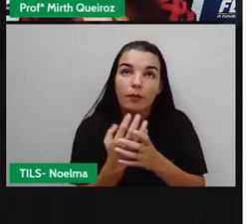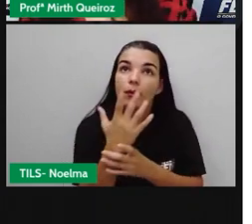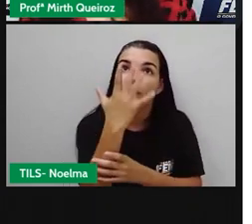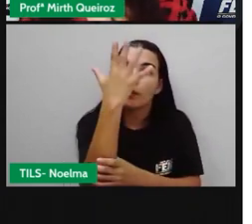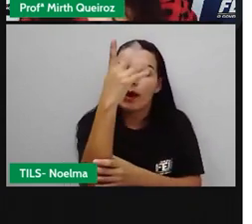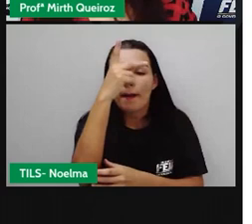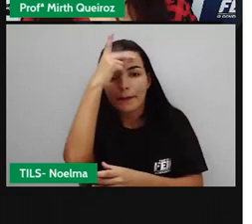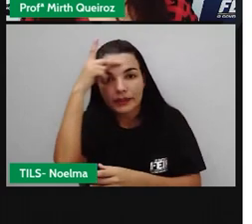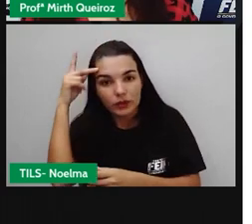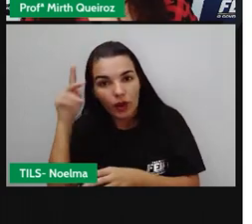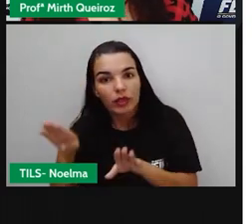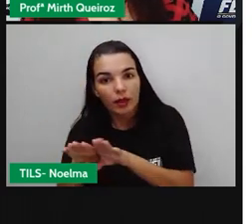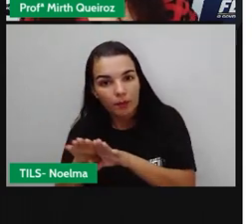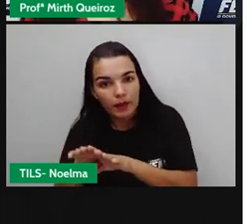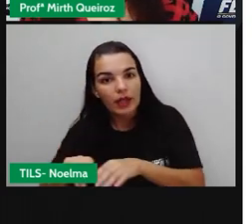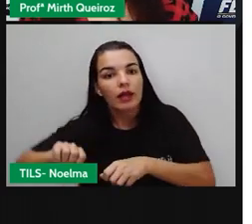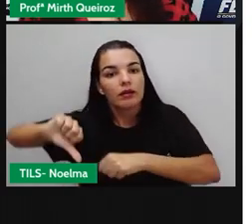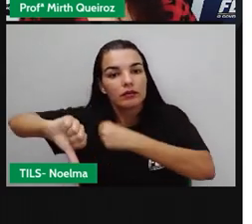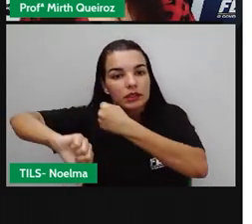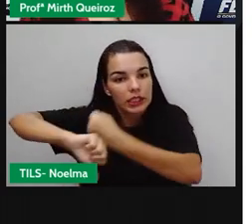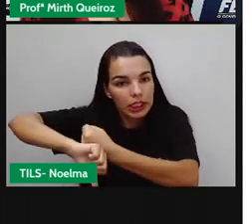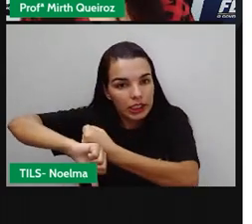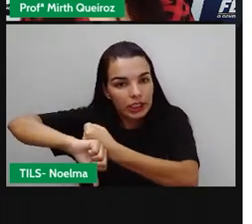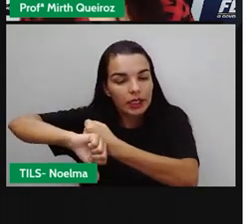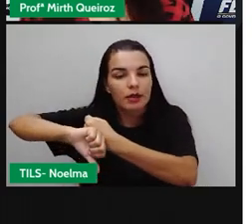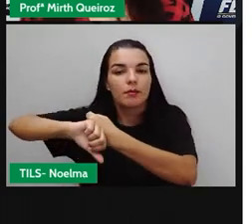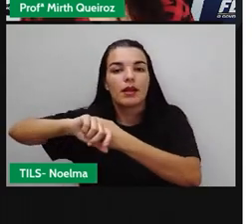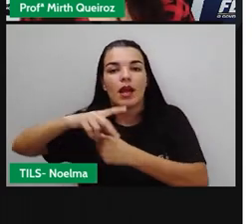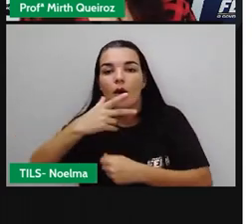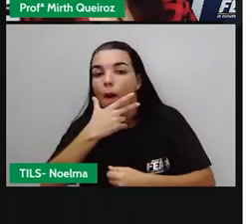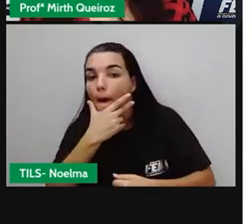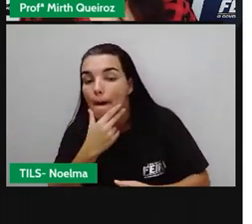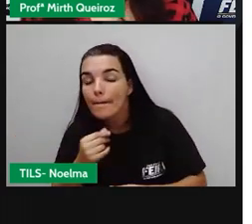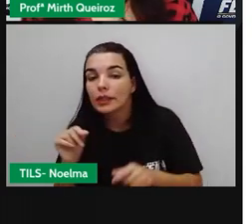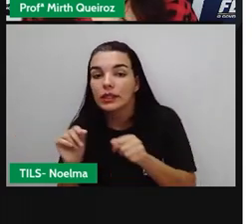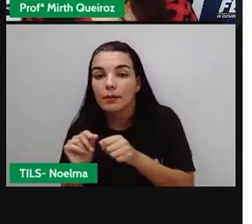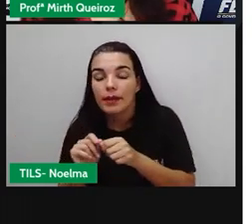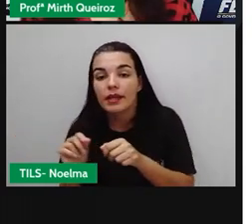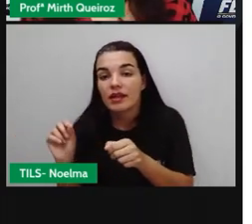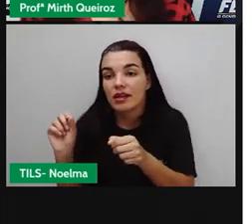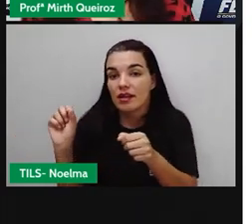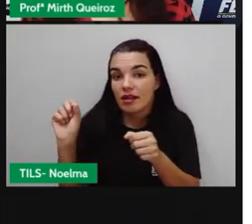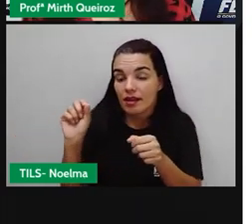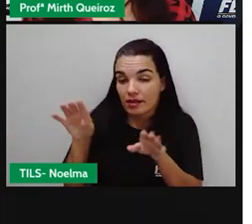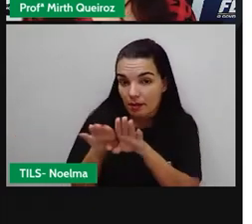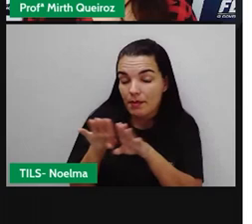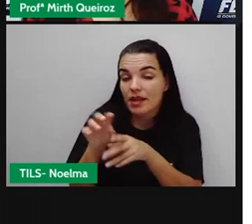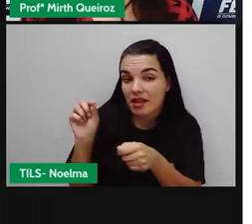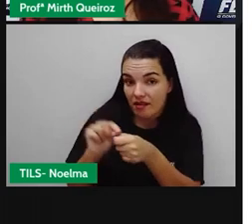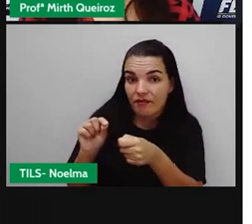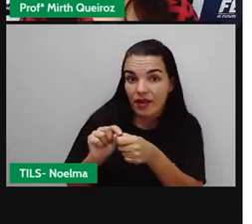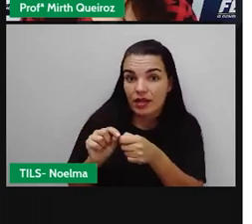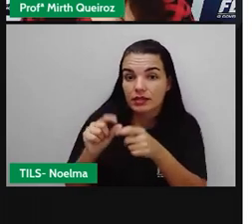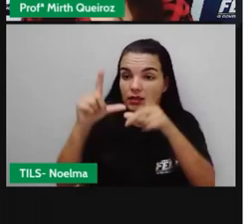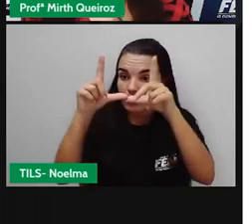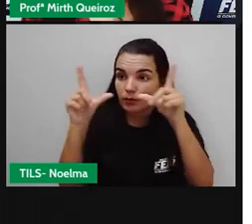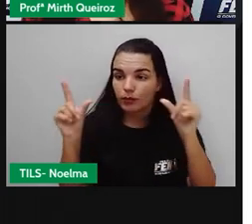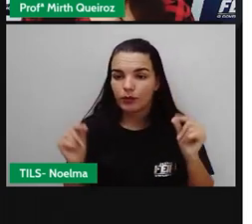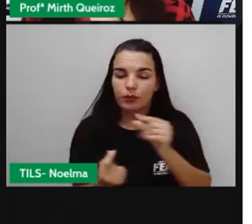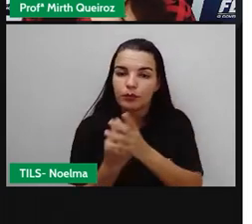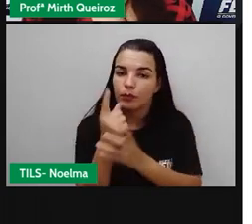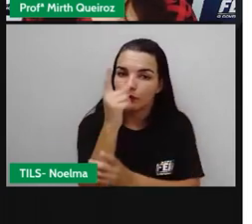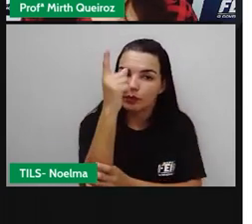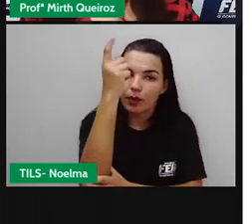está vendendo ou quem está transportando também pode ser penalizado. E a pena prevista é de 1 a 3 anos